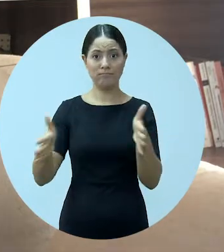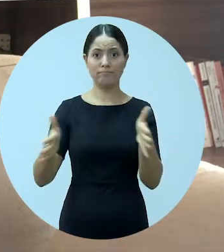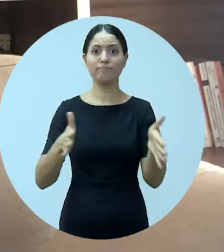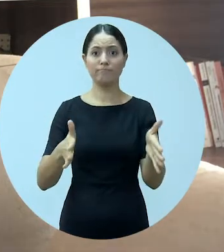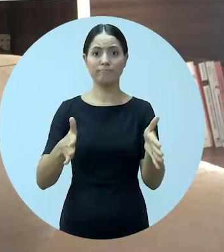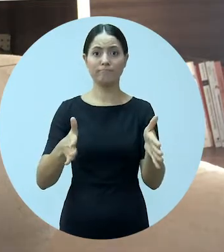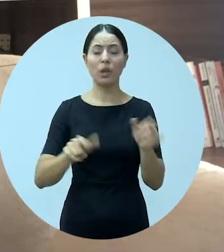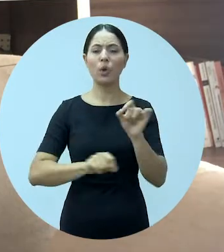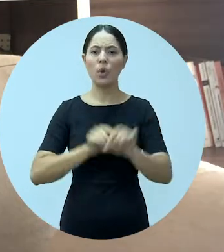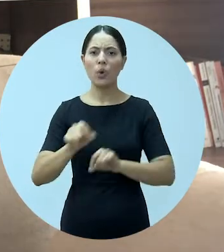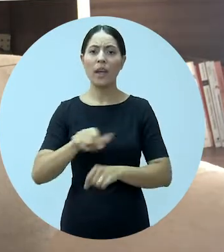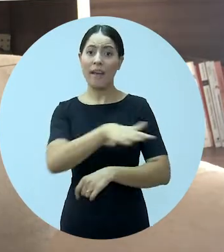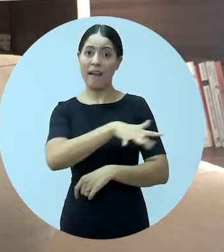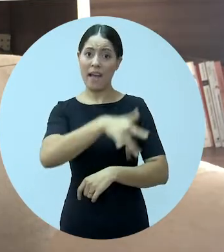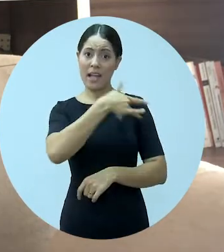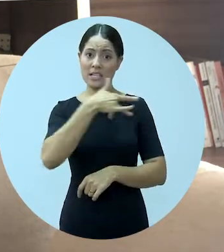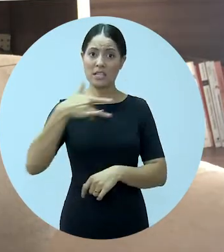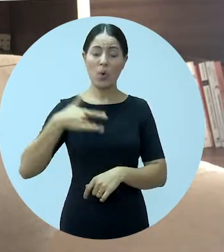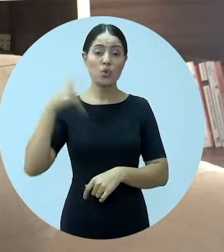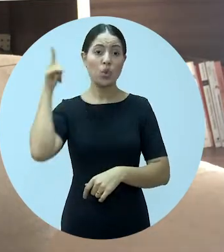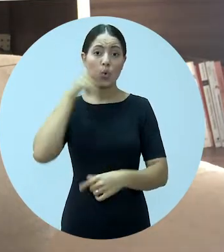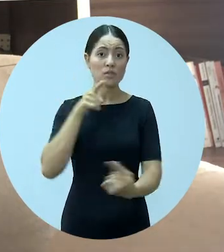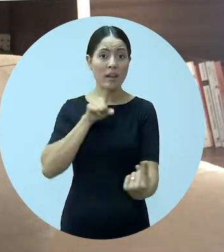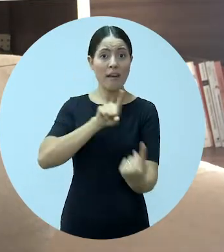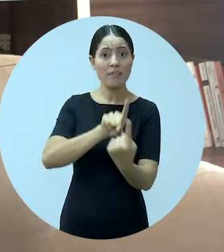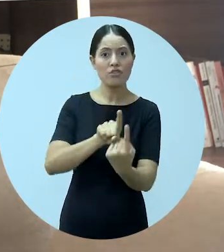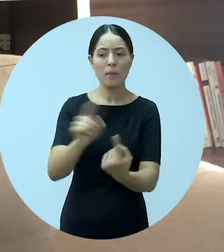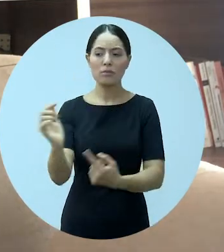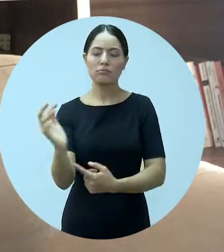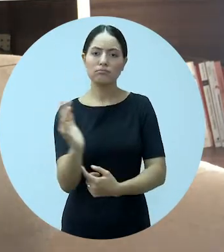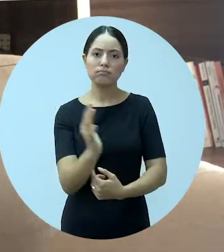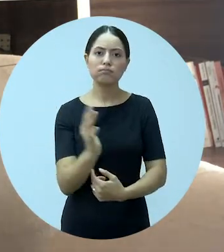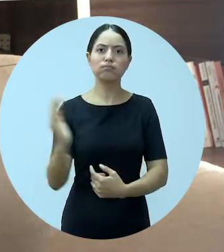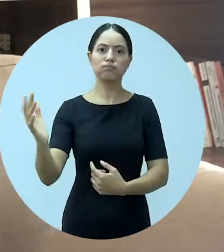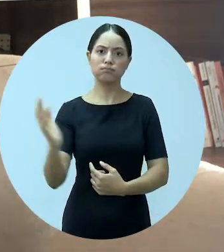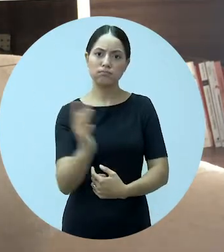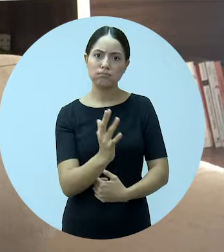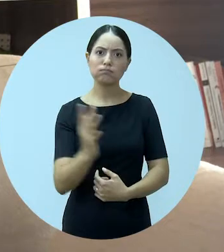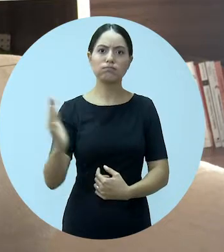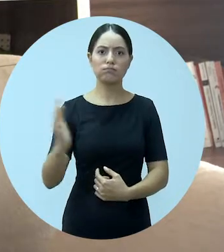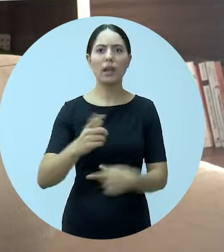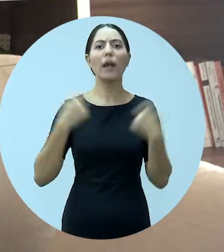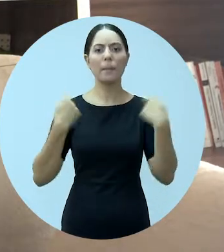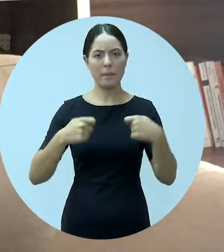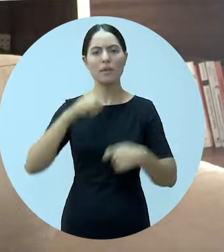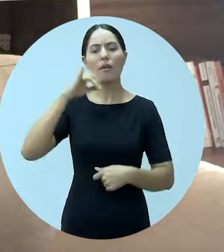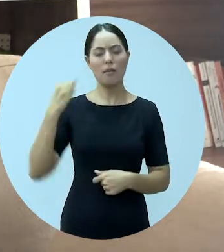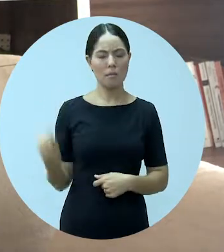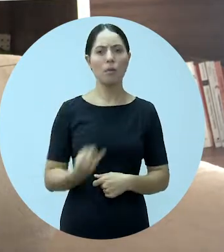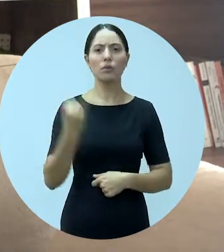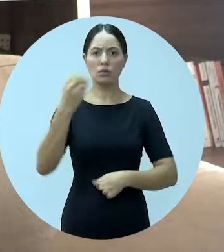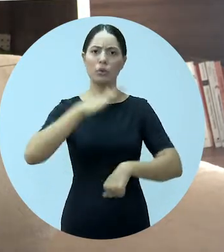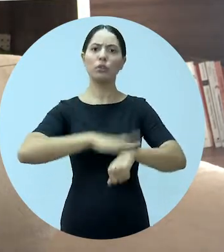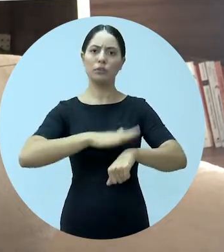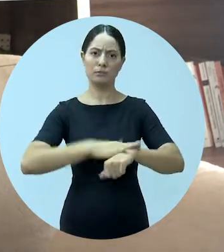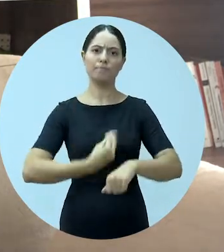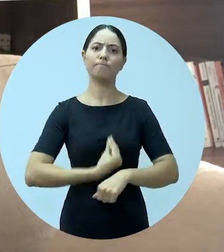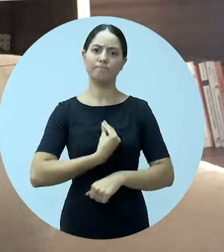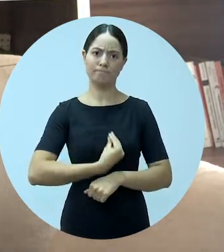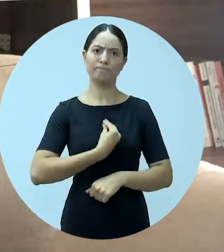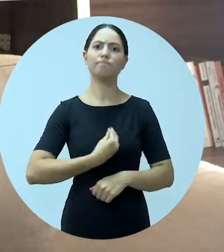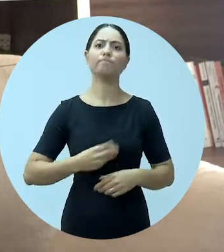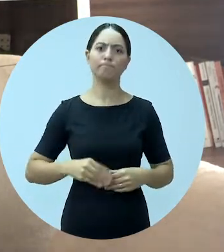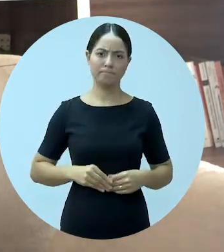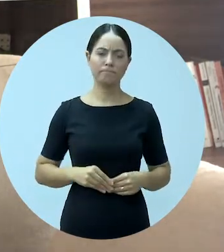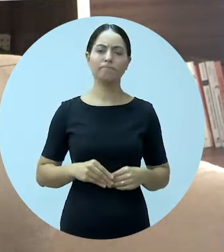permitindo que o sistema de saúde dê atenção à demanda, é primordial no momento que nós estamos